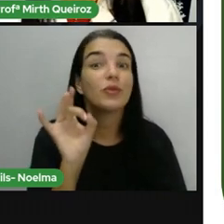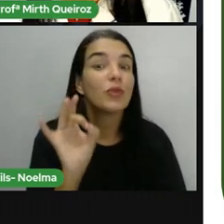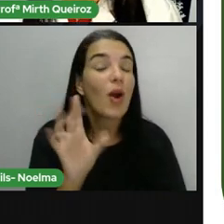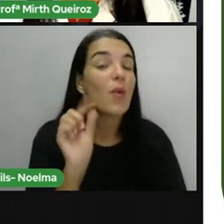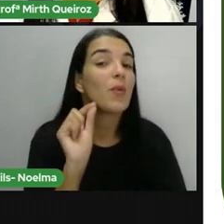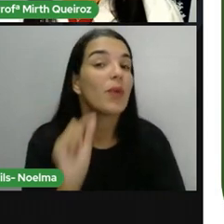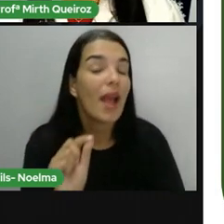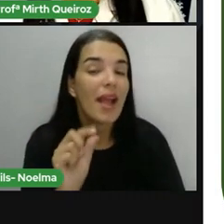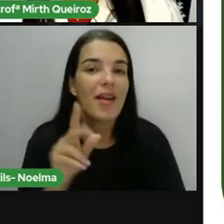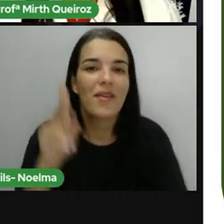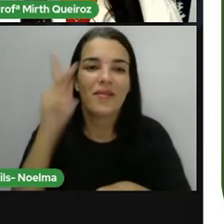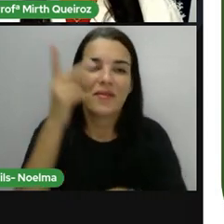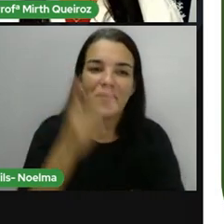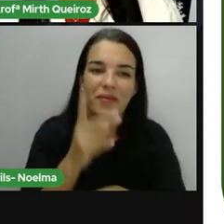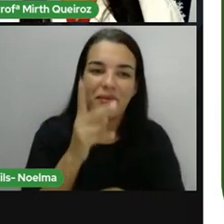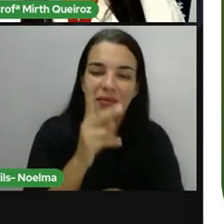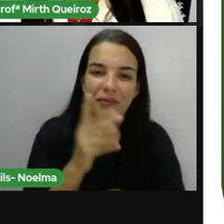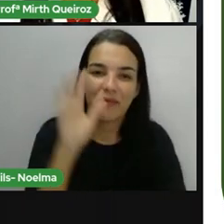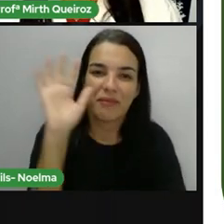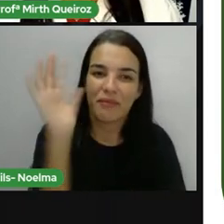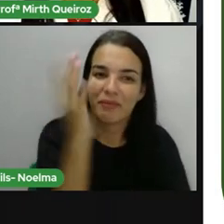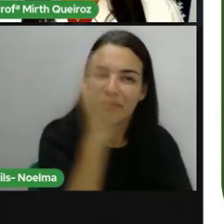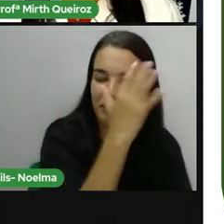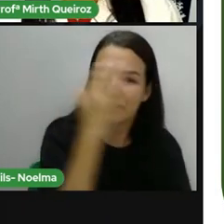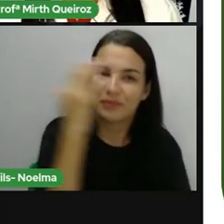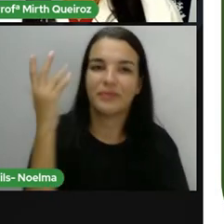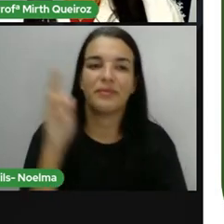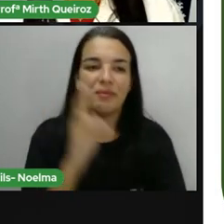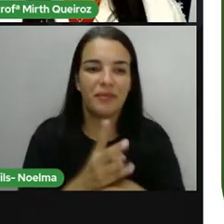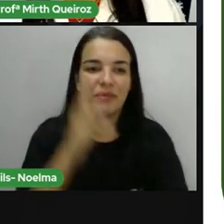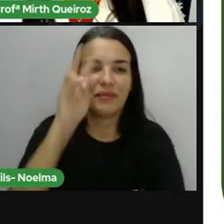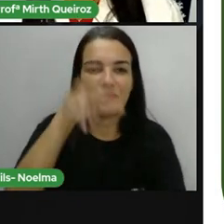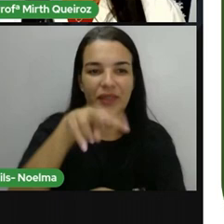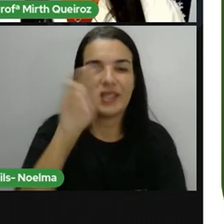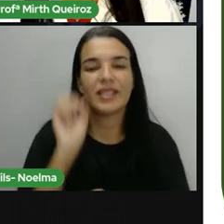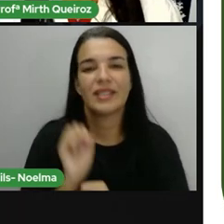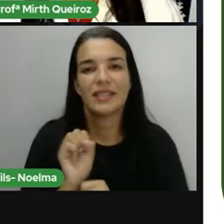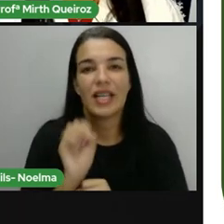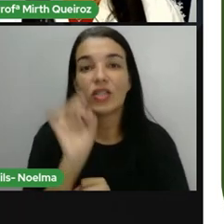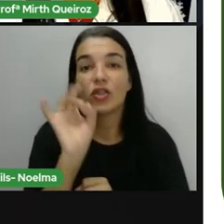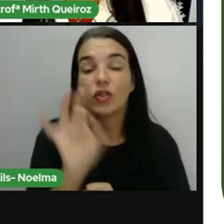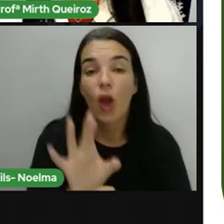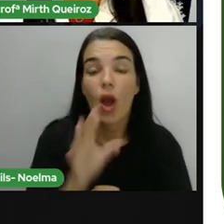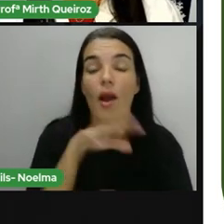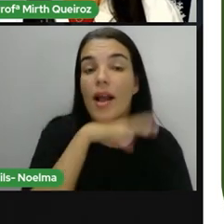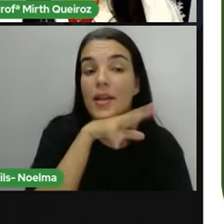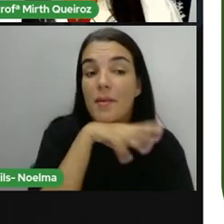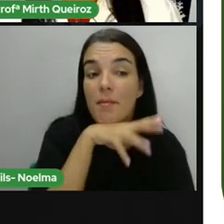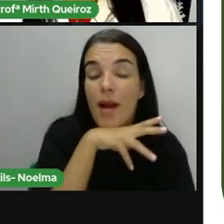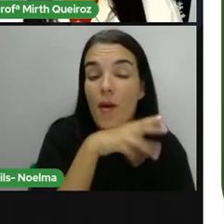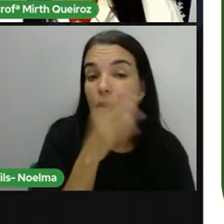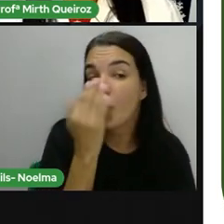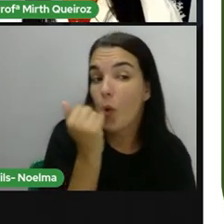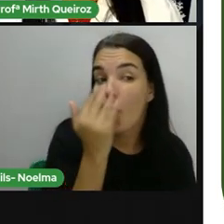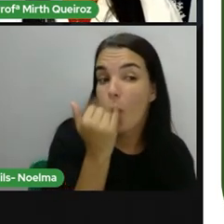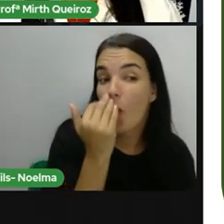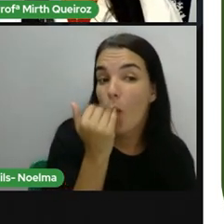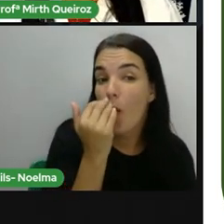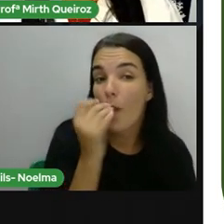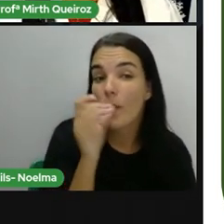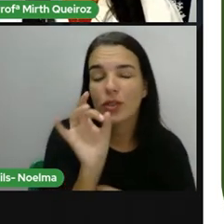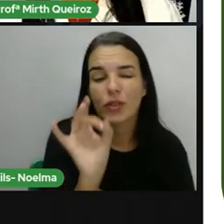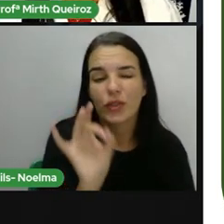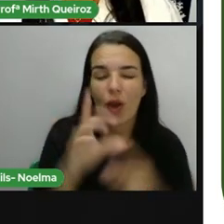alimenta de vegetais. Então, a gente vai dizer que a preguiça comum é um animal herbívoro, porque se